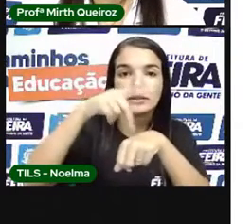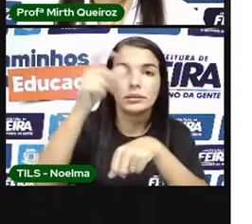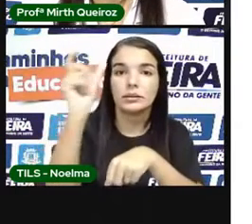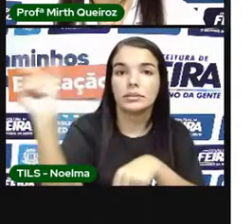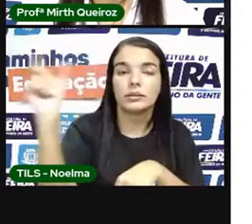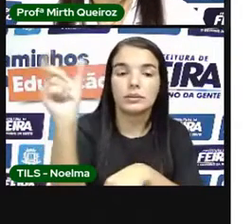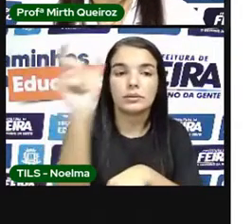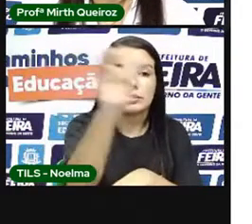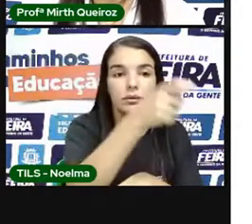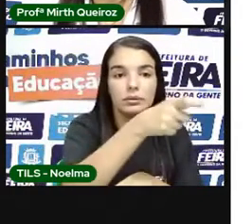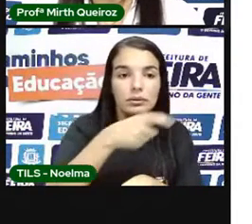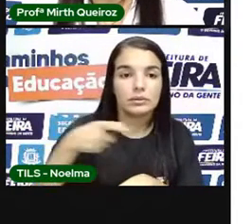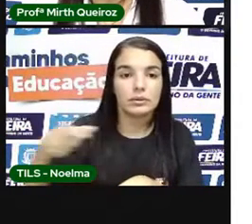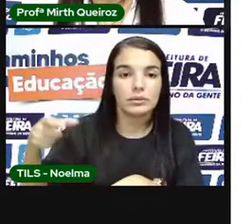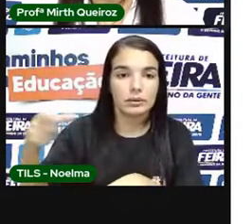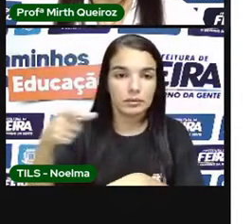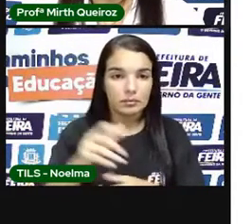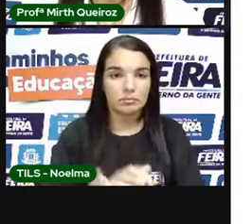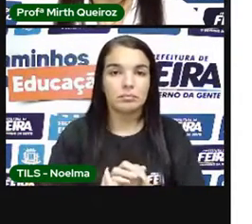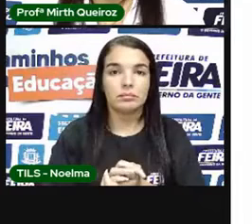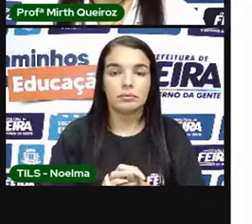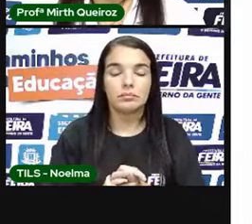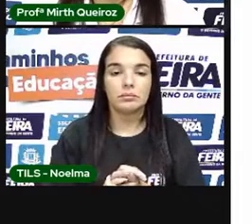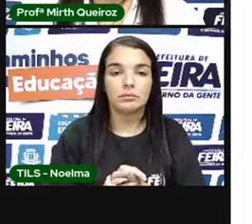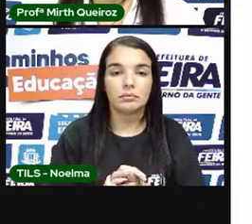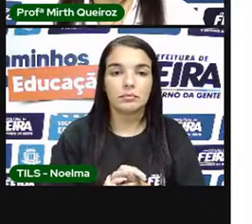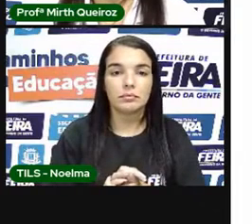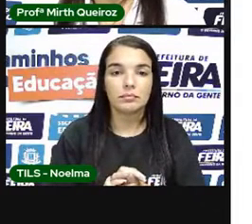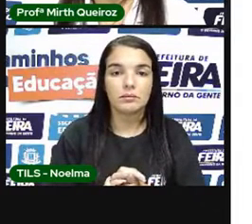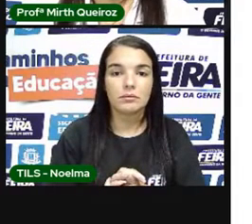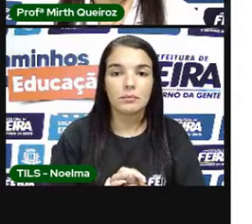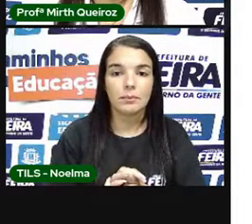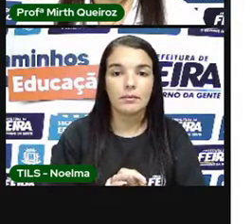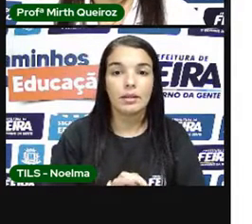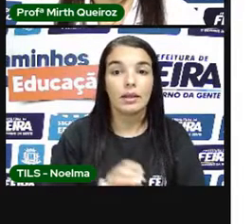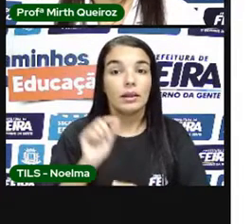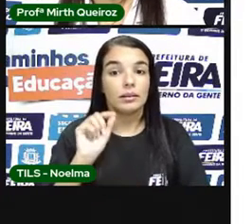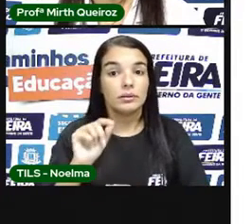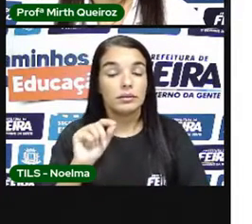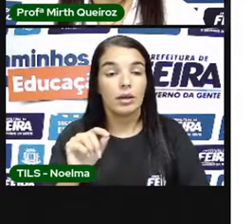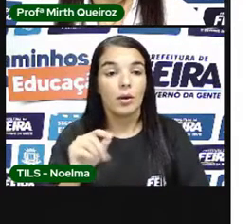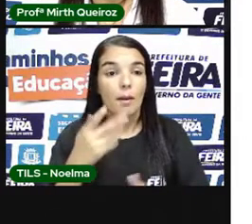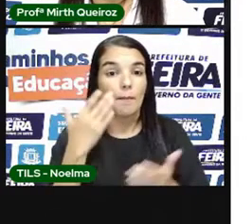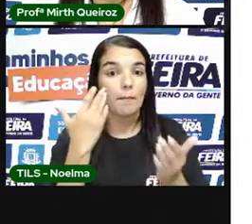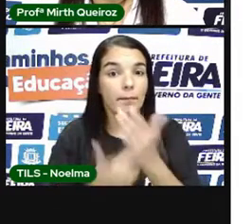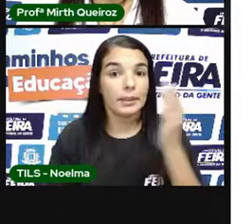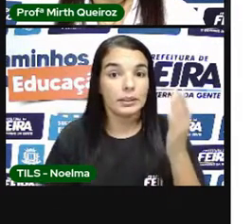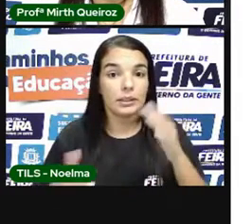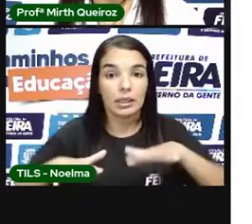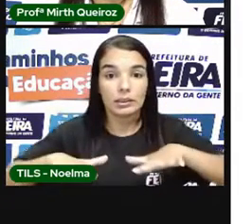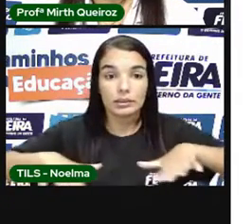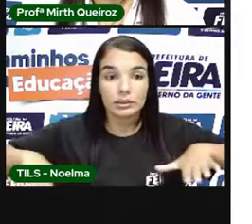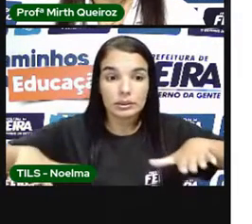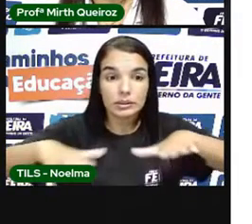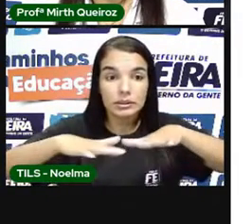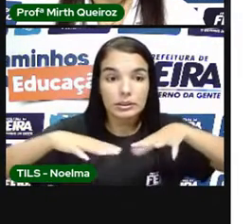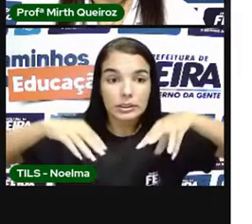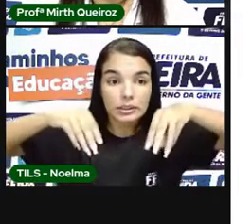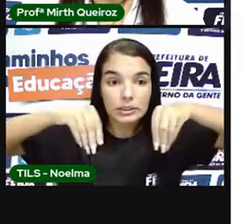Baseado em dados Obtidos Por satélite Então Essa perda De superfície